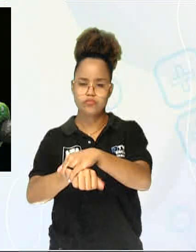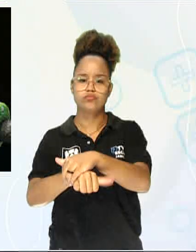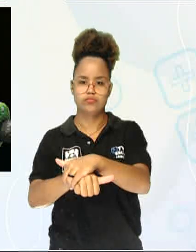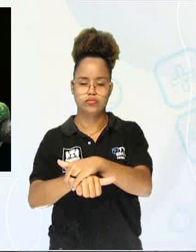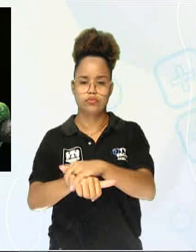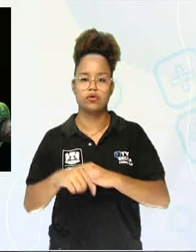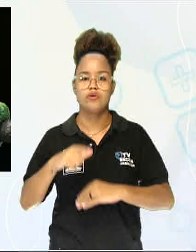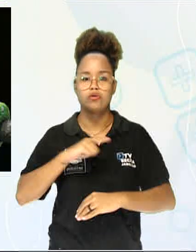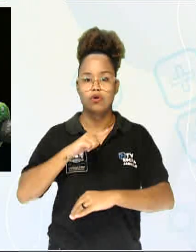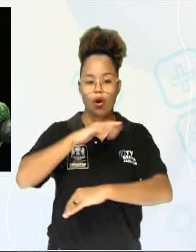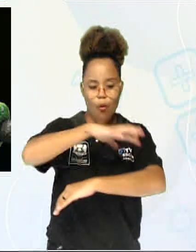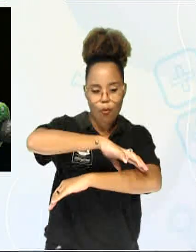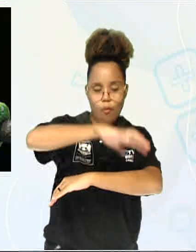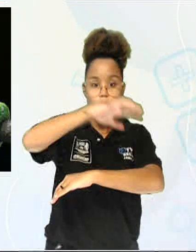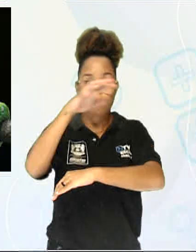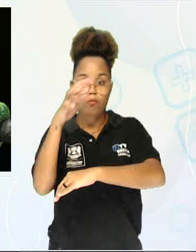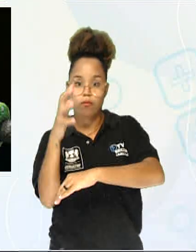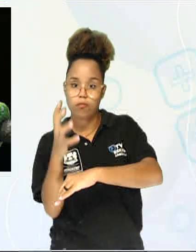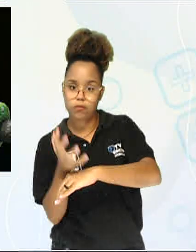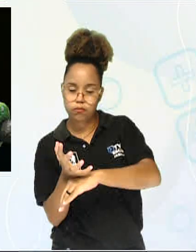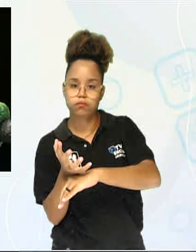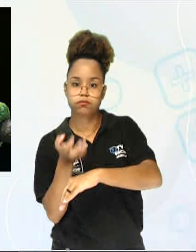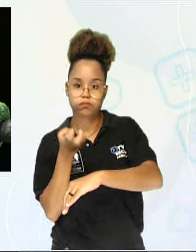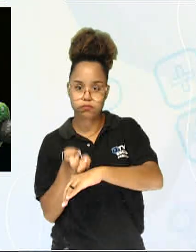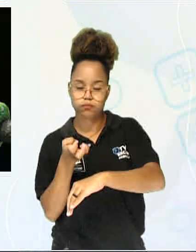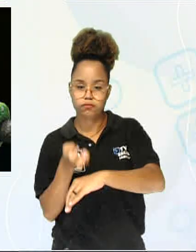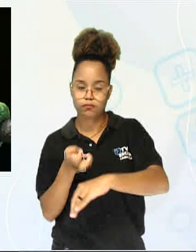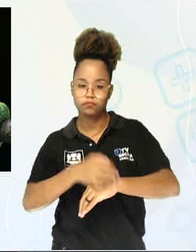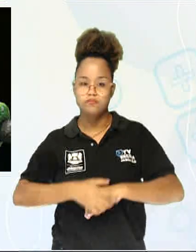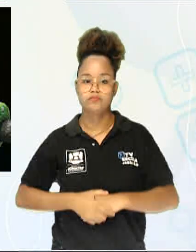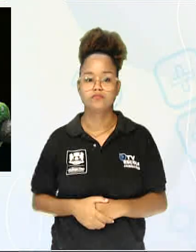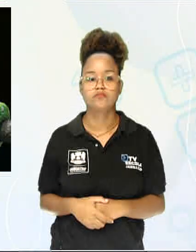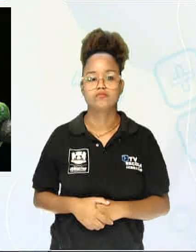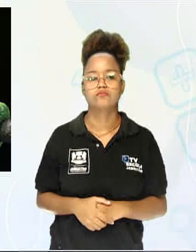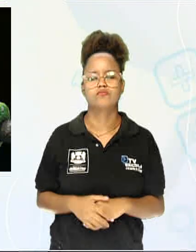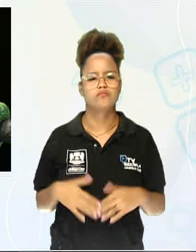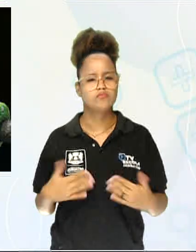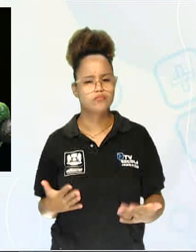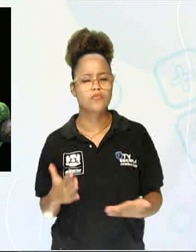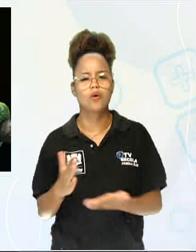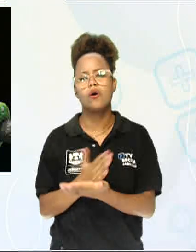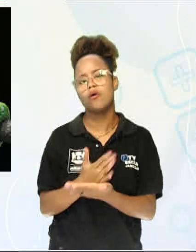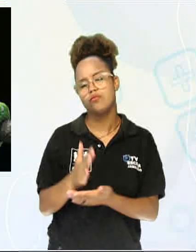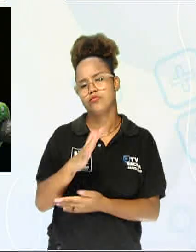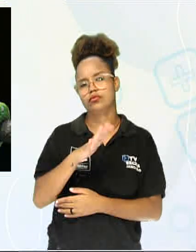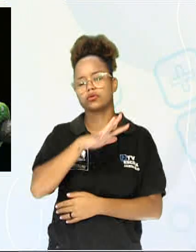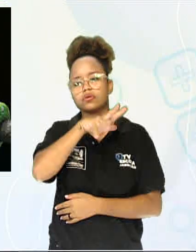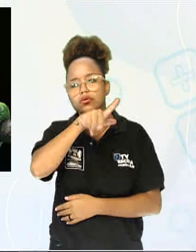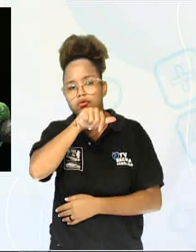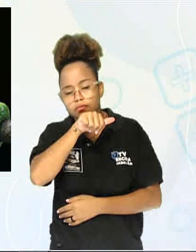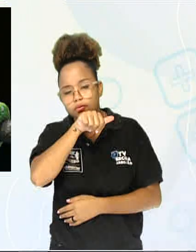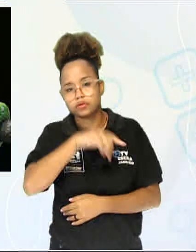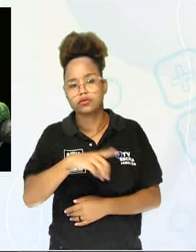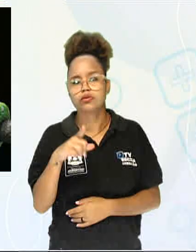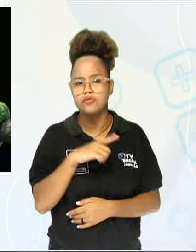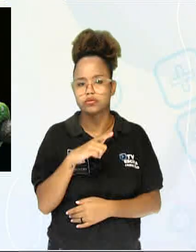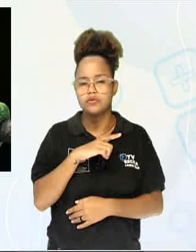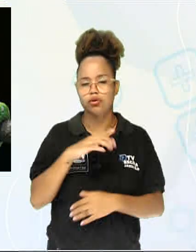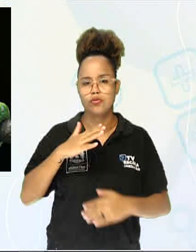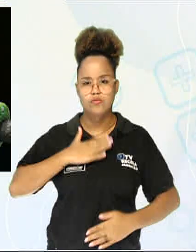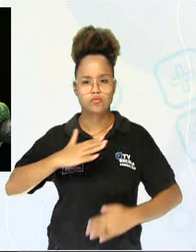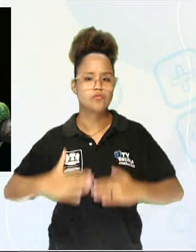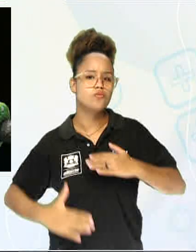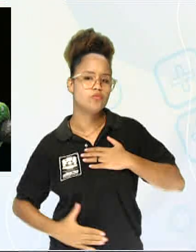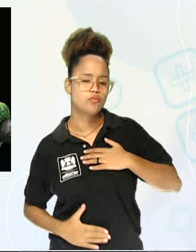tem o corpo coberto por uma carapaça. Então, aqui são alguns animais que têm o seu corpo